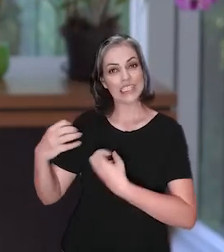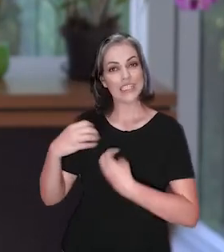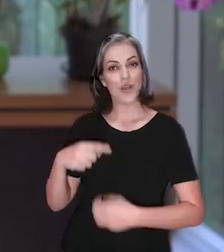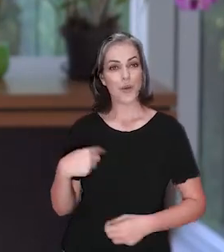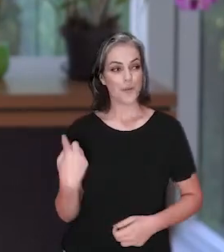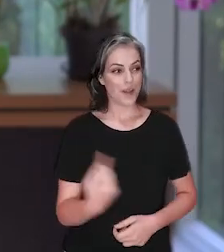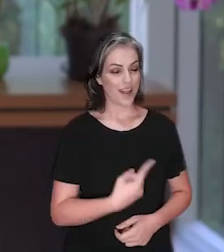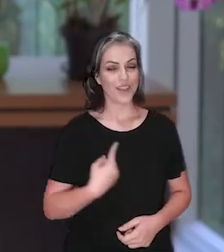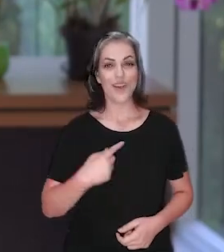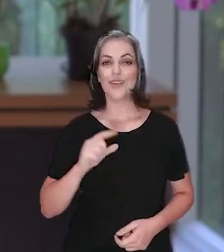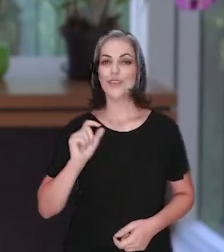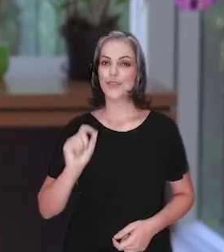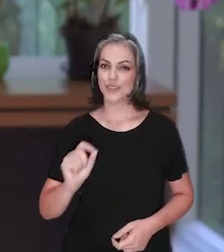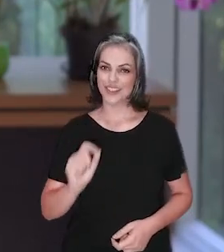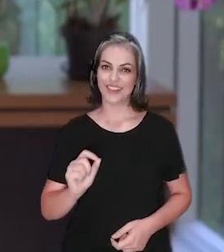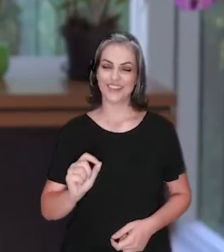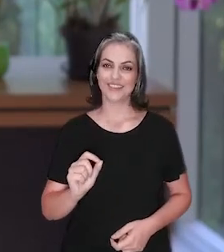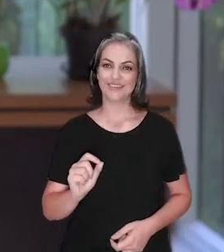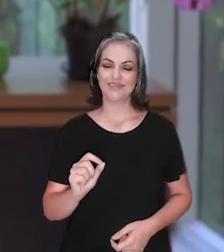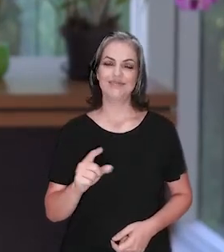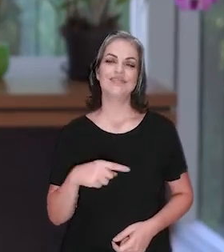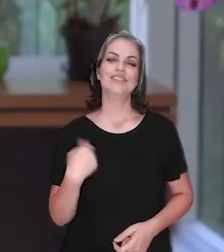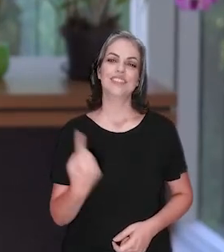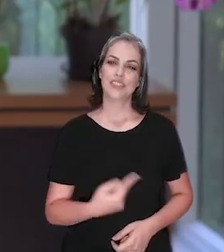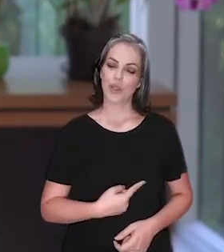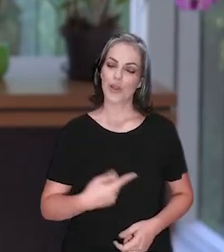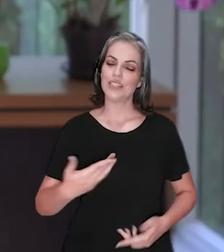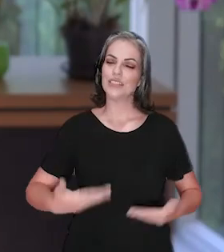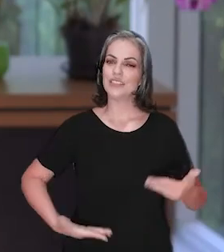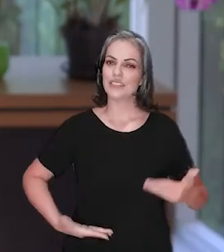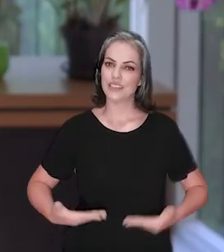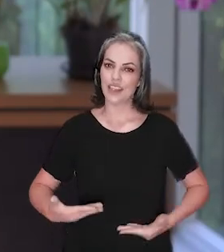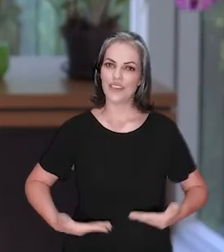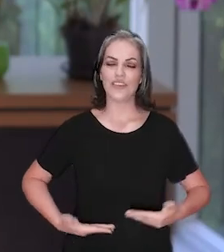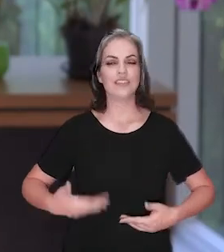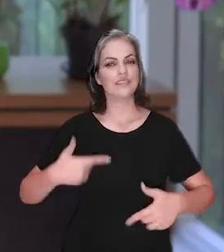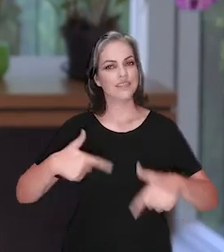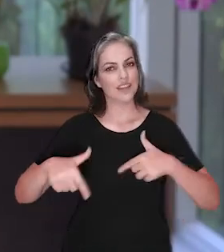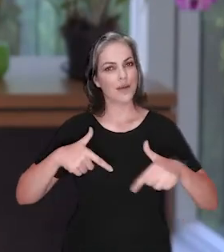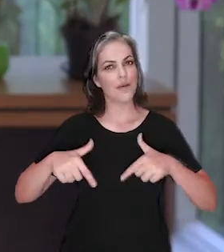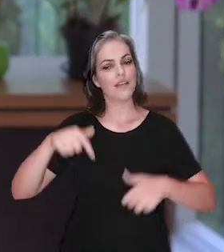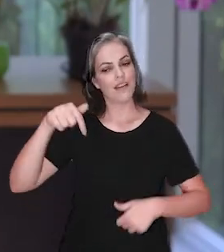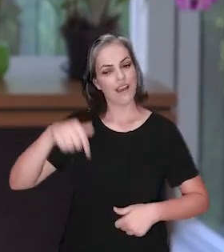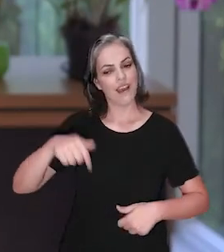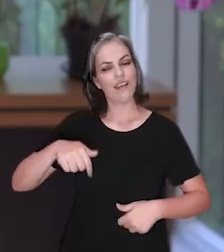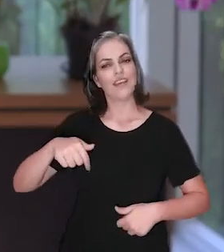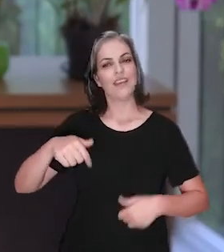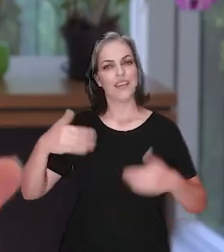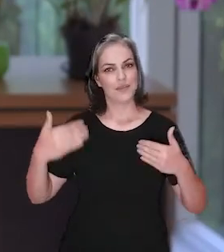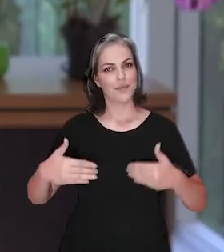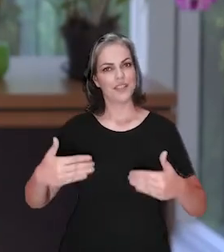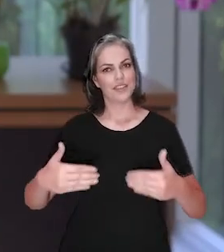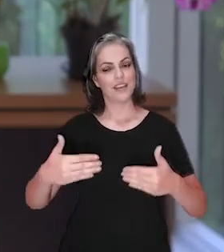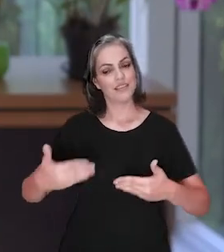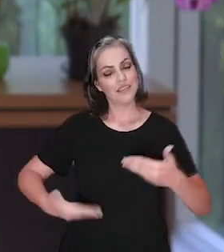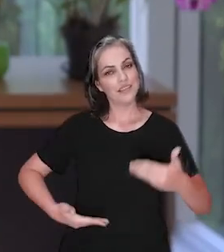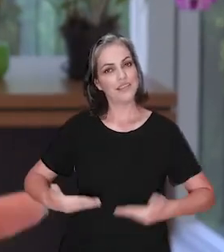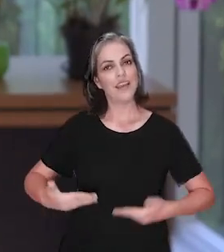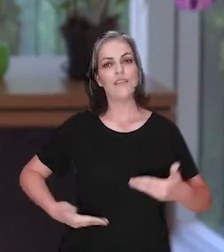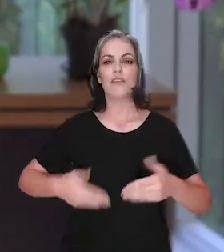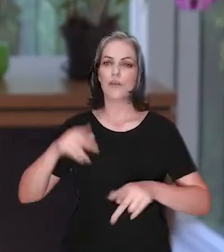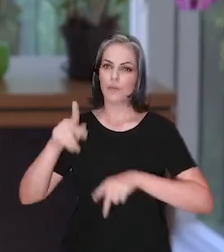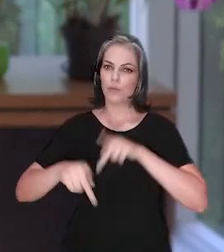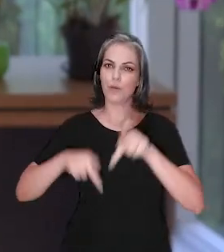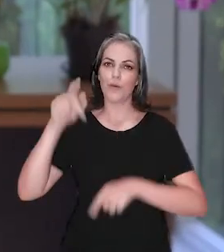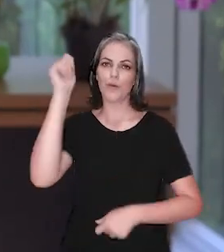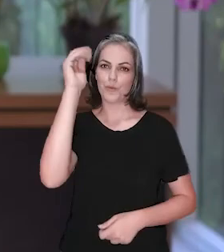sempre nos ensinou aqui, de que nós estamos nesse ministério para servir e servir